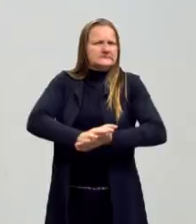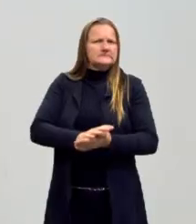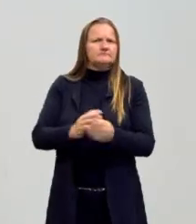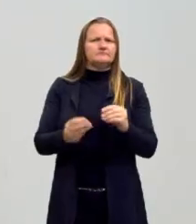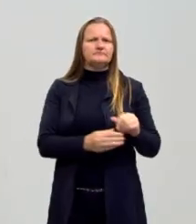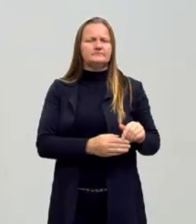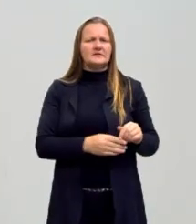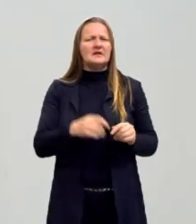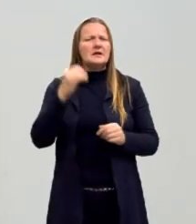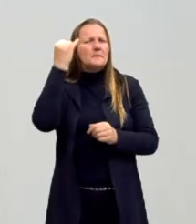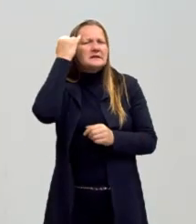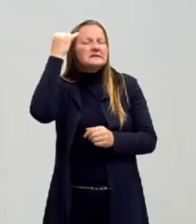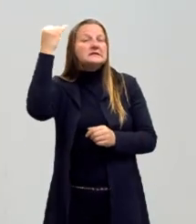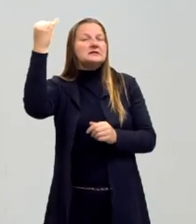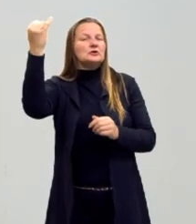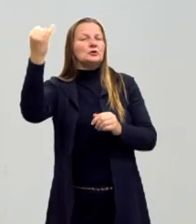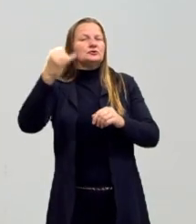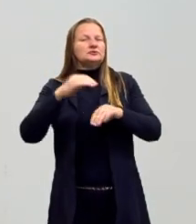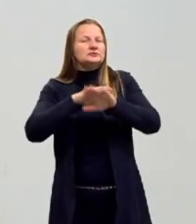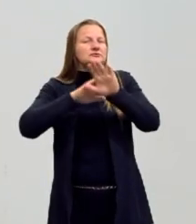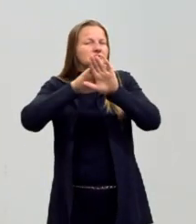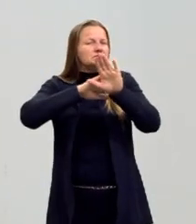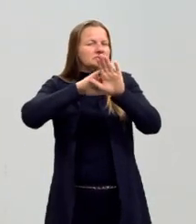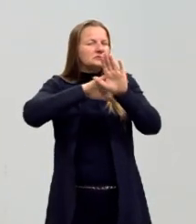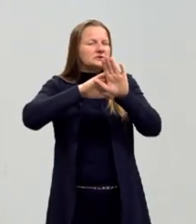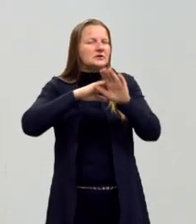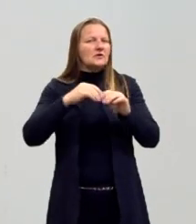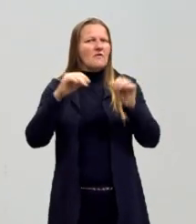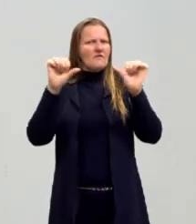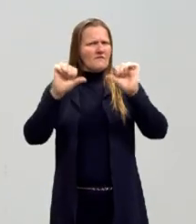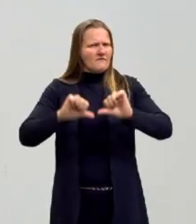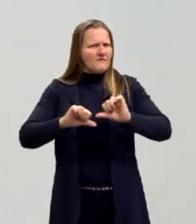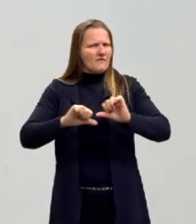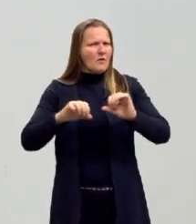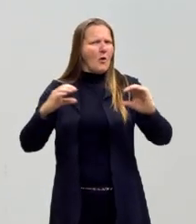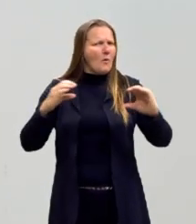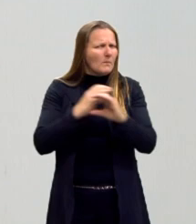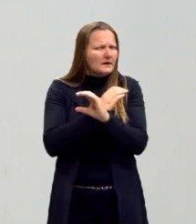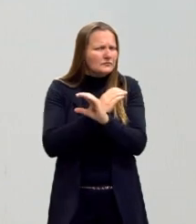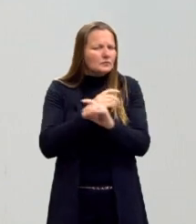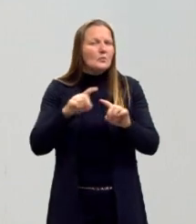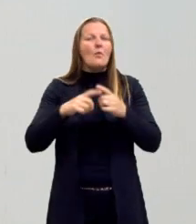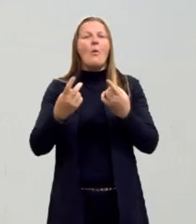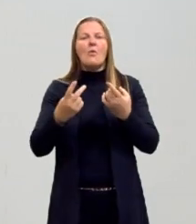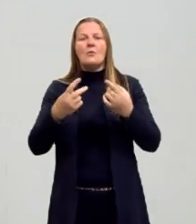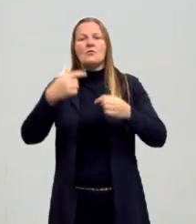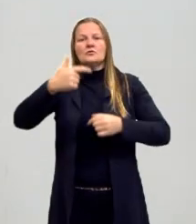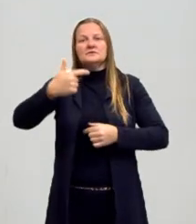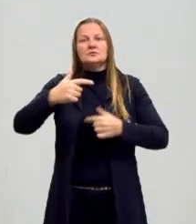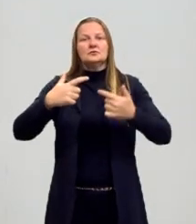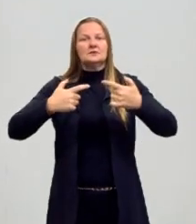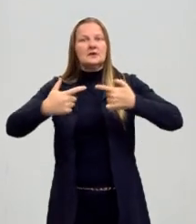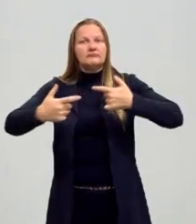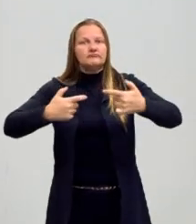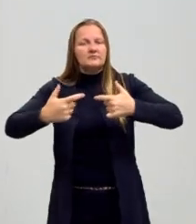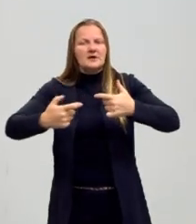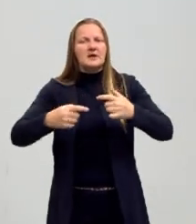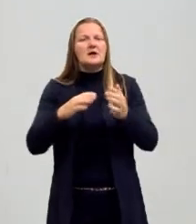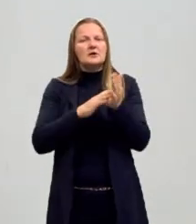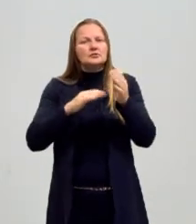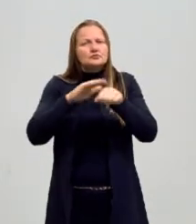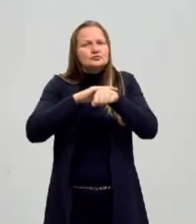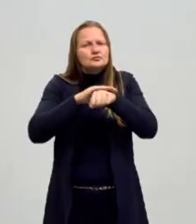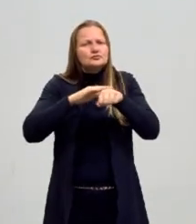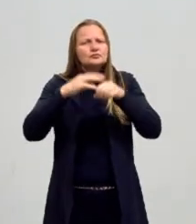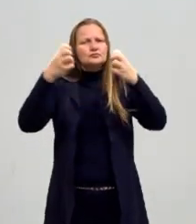essa ideologia, essas ideias foram vencidas por completo na Segunda Guerra? A gente também vai abordar isso.